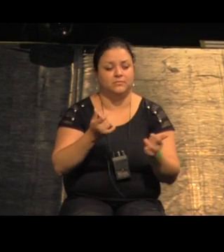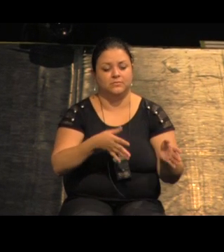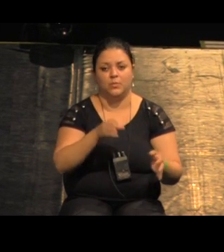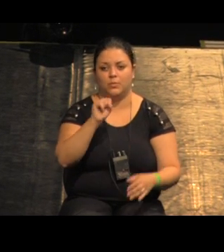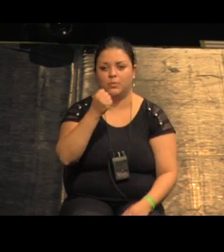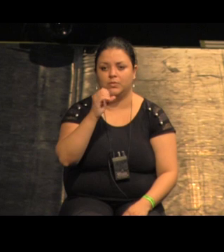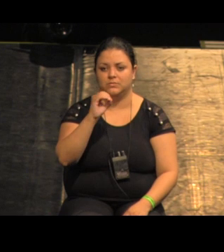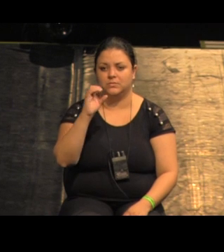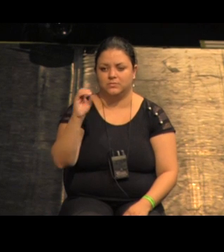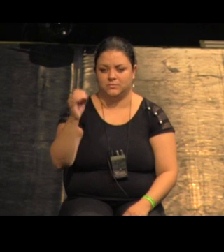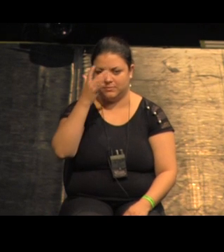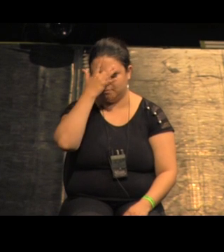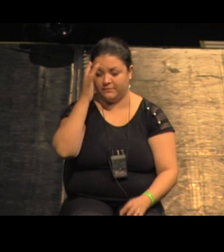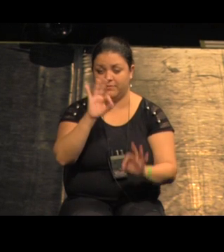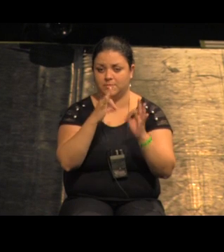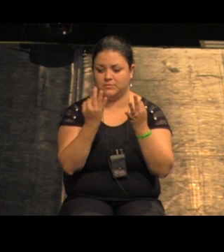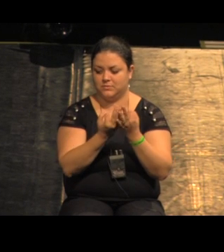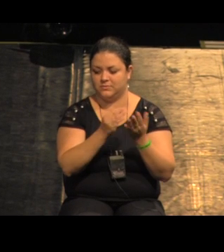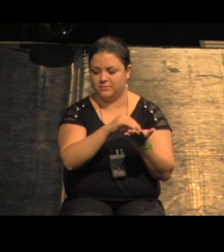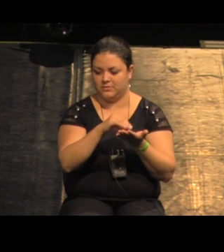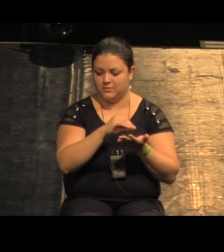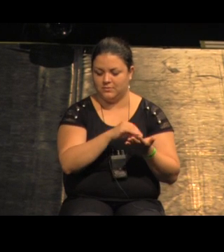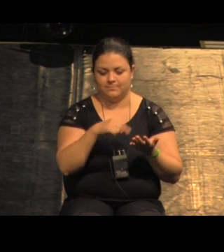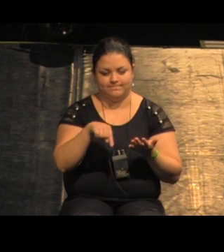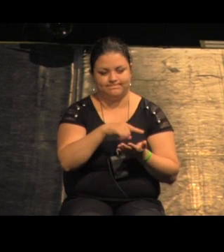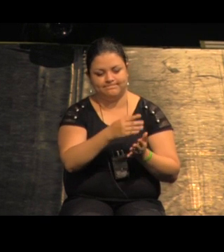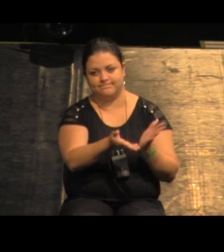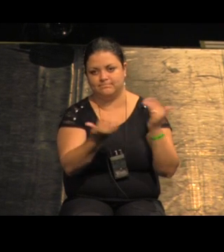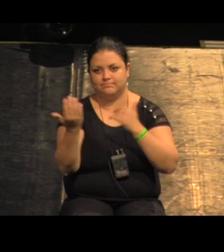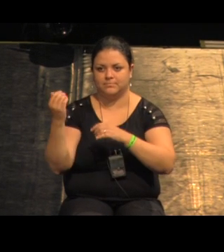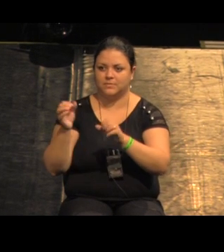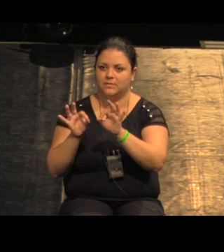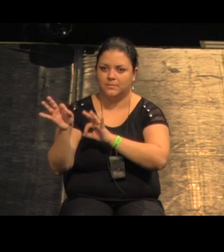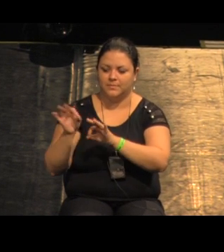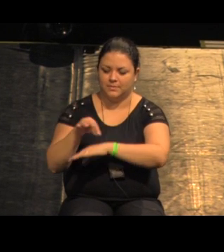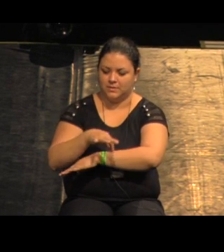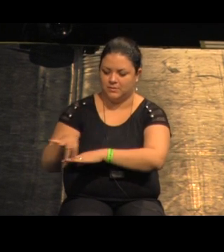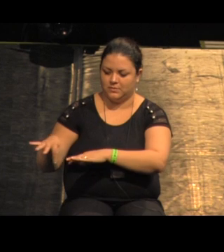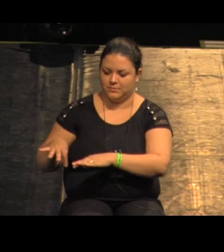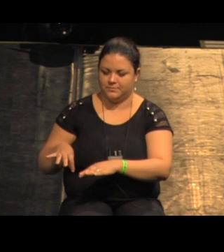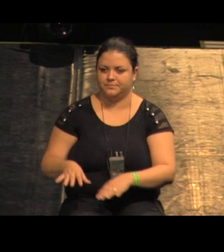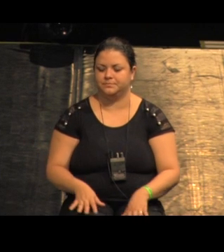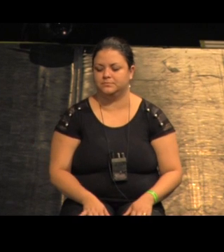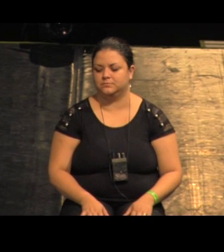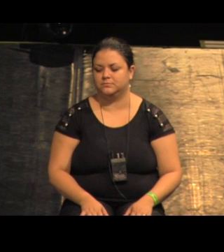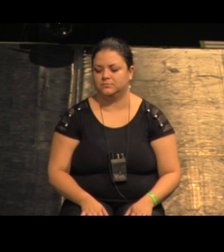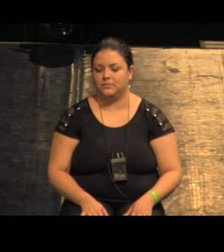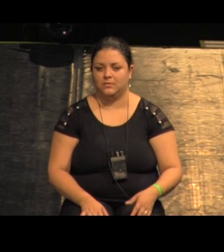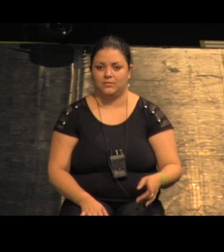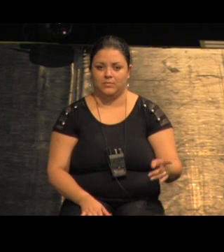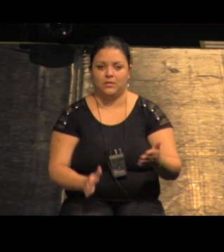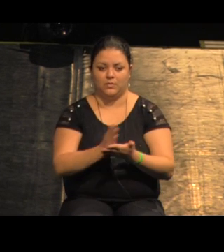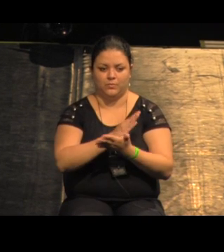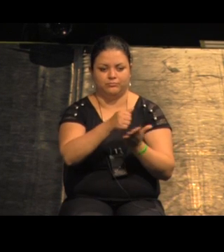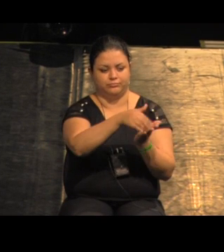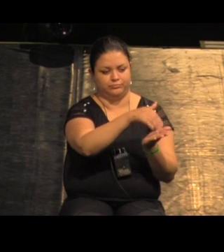sendo que uma parte delas vocês podem ver a terra novinha aqui já tinha sido removida e estava em aluguel social esse é o